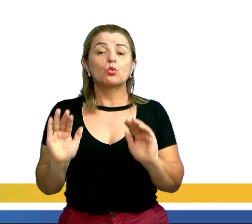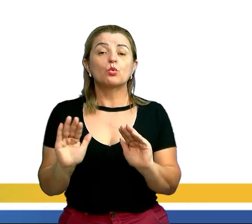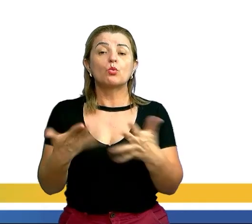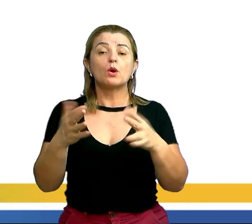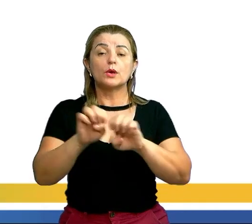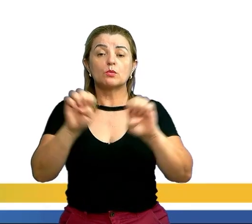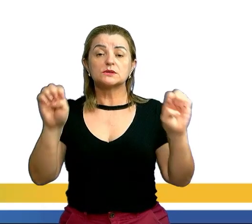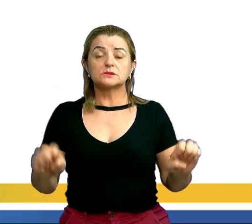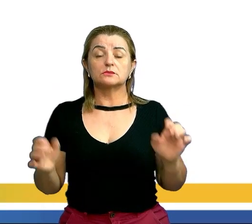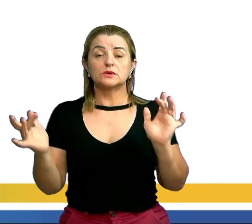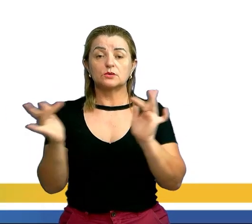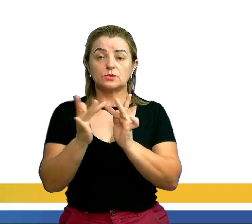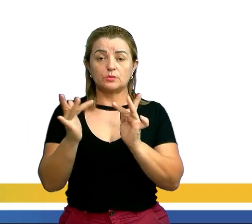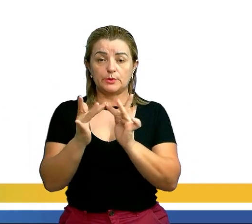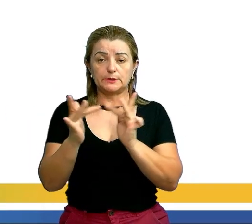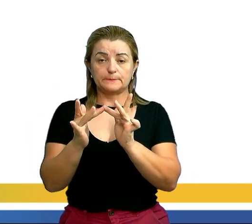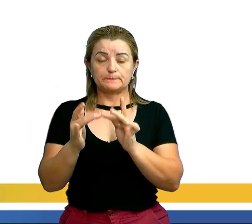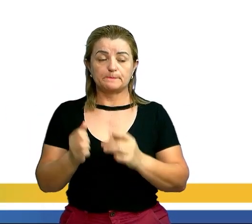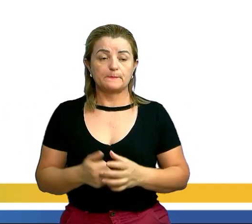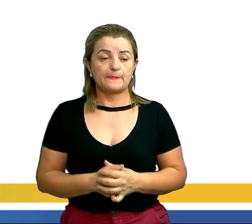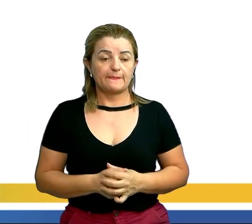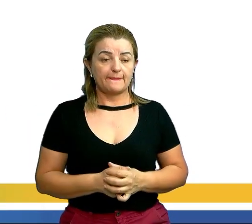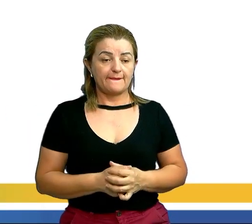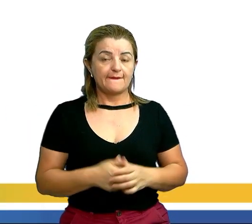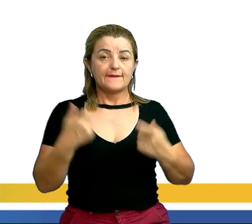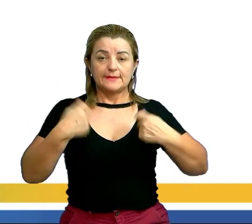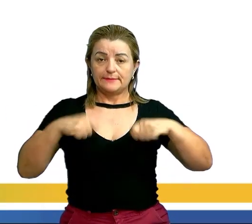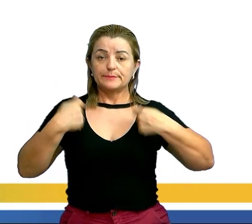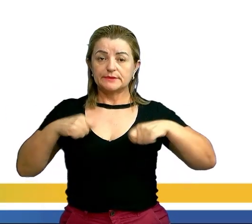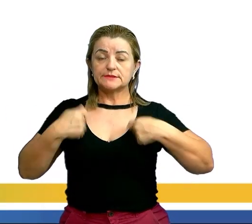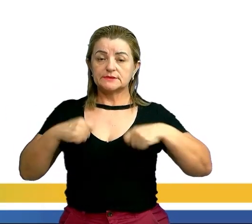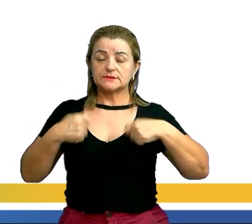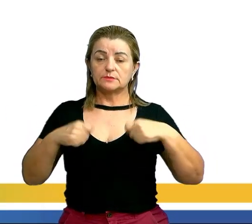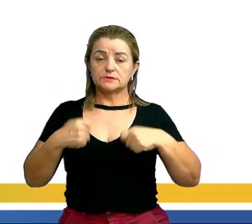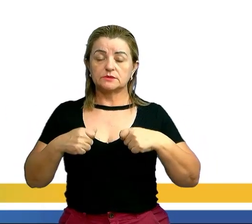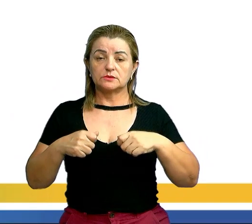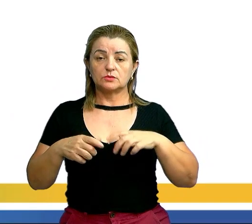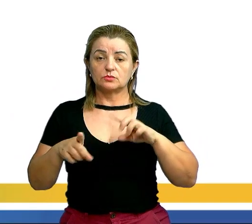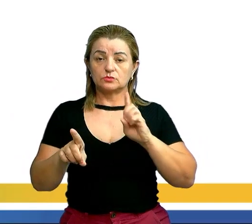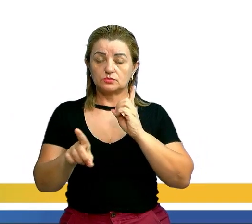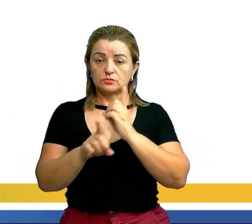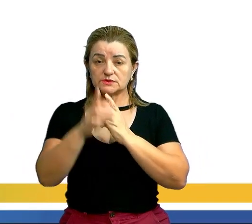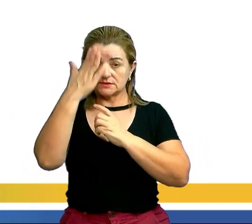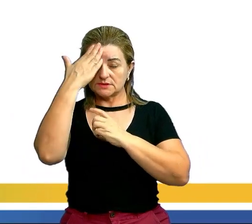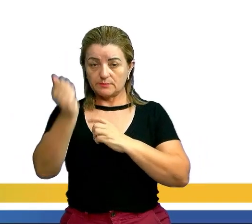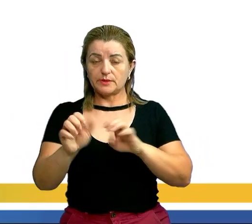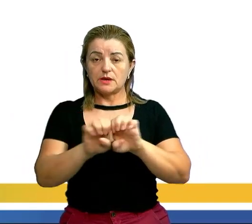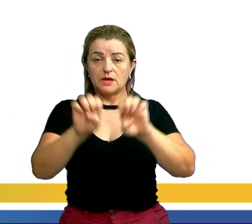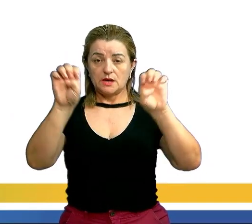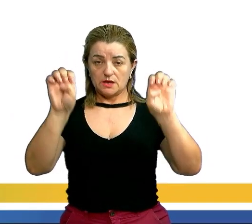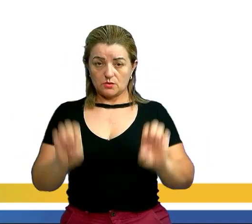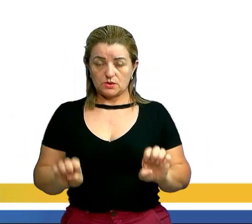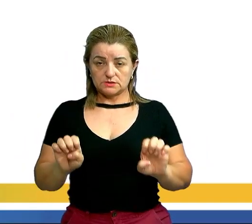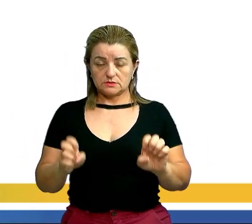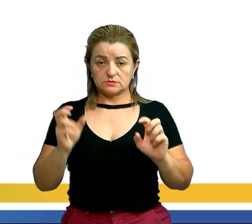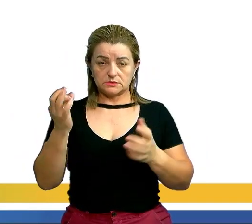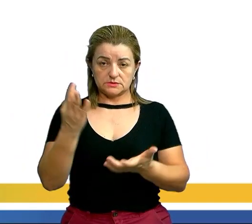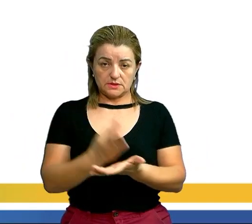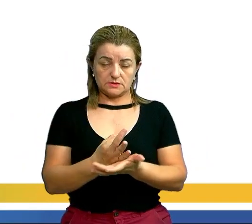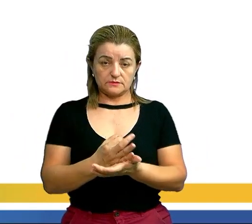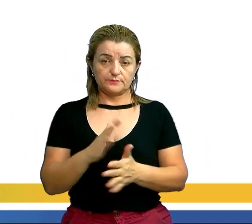correspondente. Vamos lá? Precisamos encontrar a equação correspondente. Então, vamos chamar a idade do pai de X.